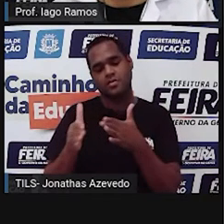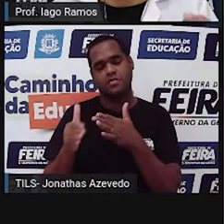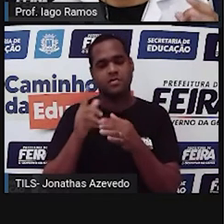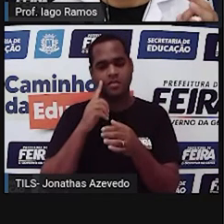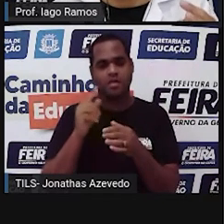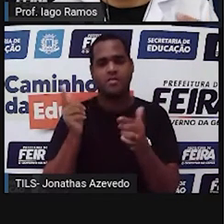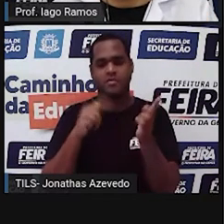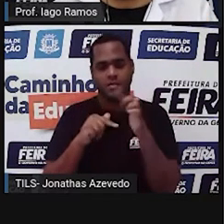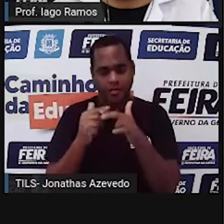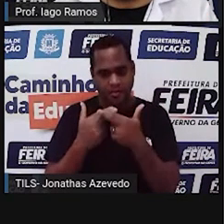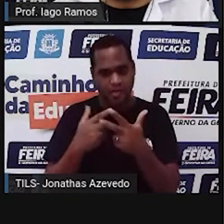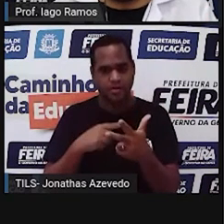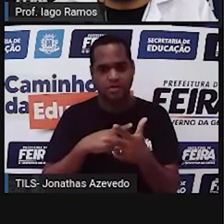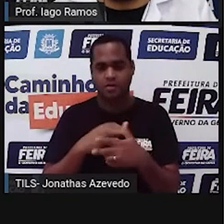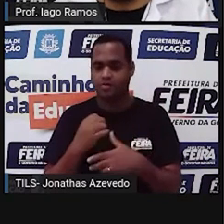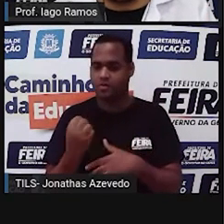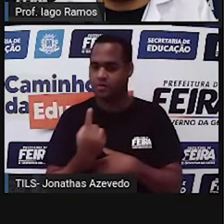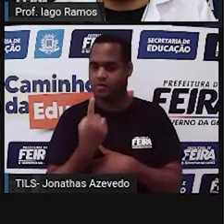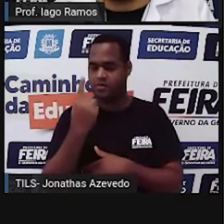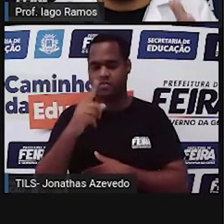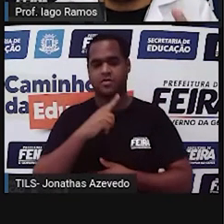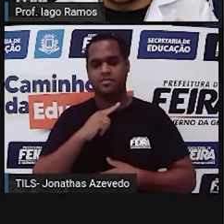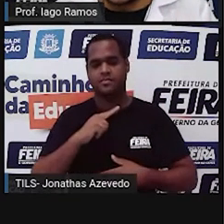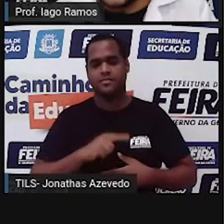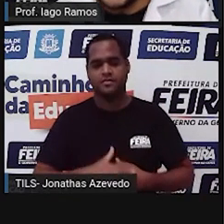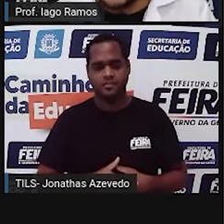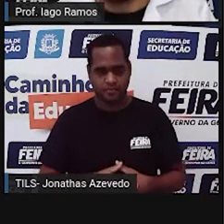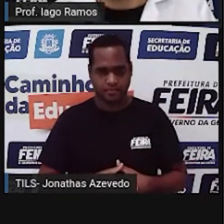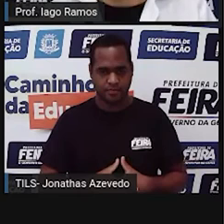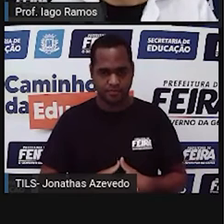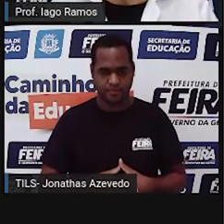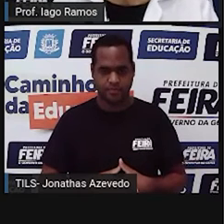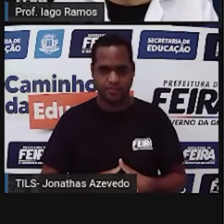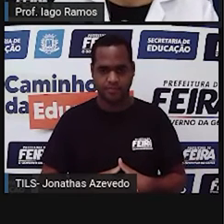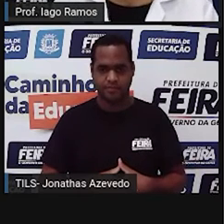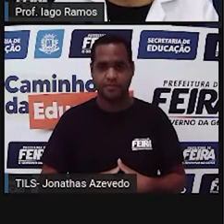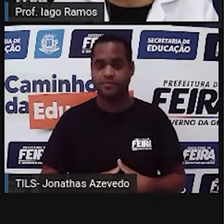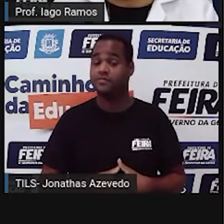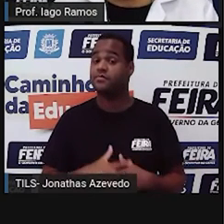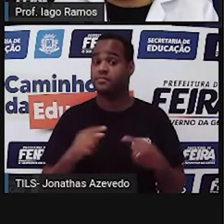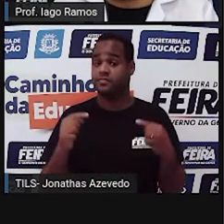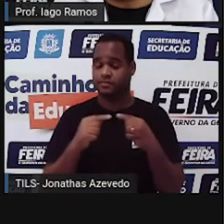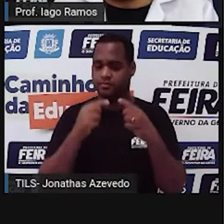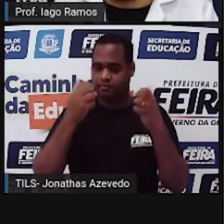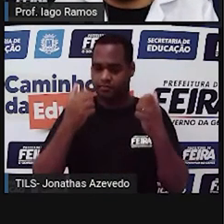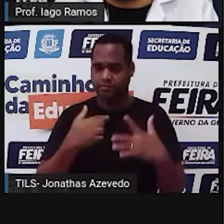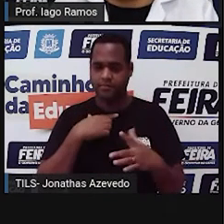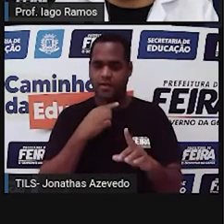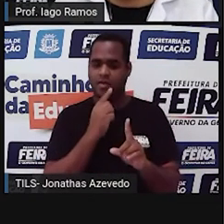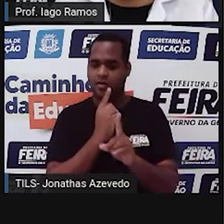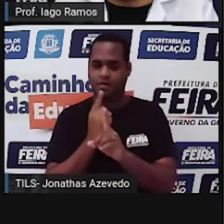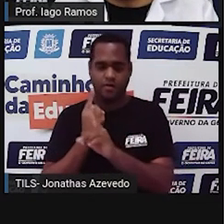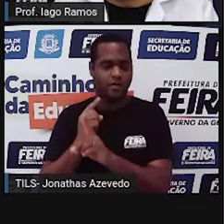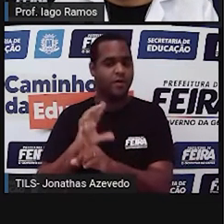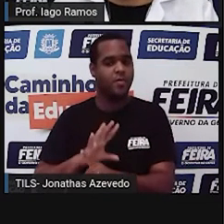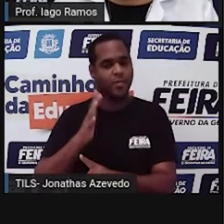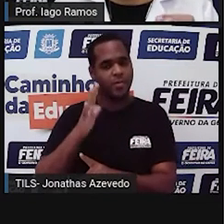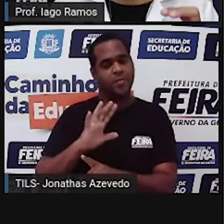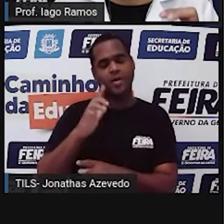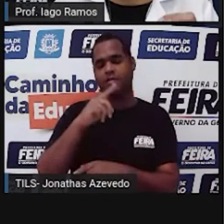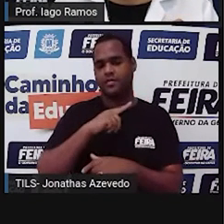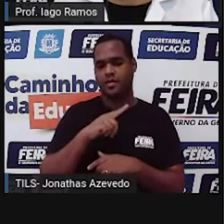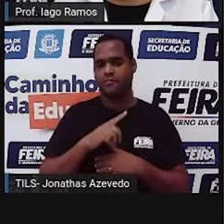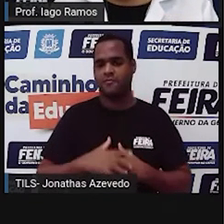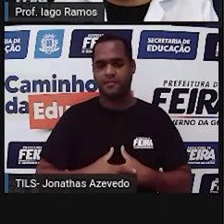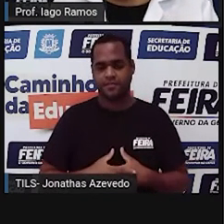comprimento e a medida da altura, certo? É isso que está acontecendo ali, tá? Então a